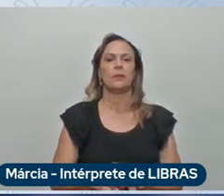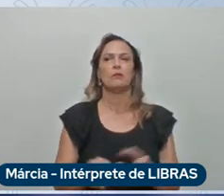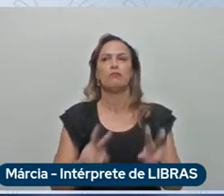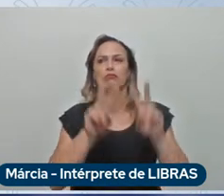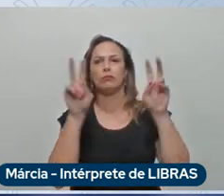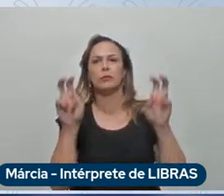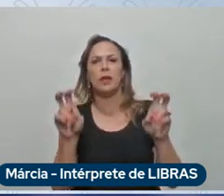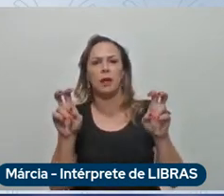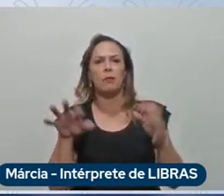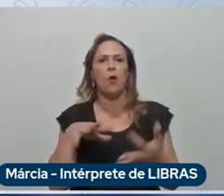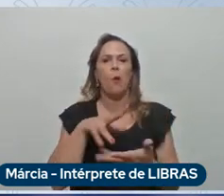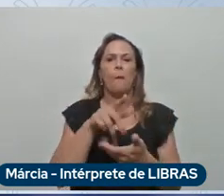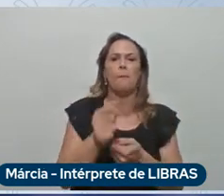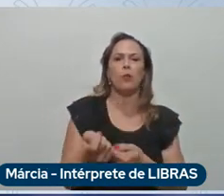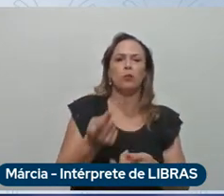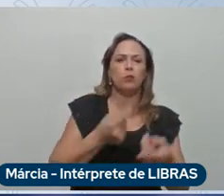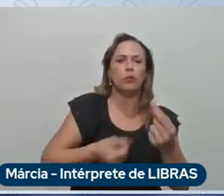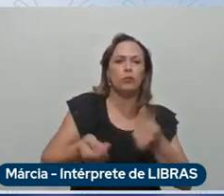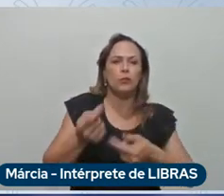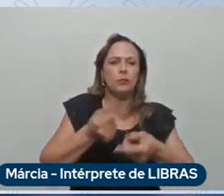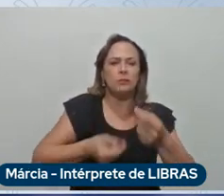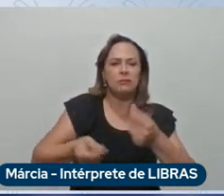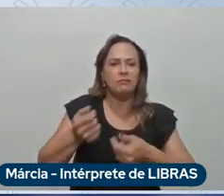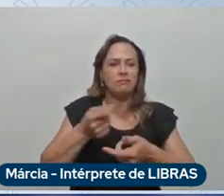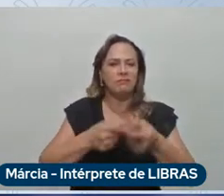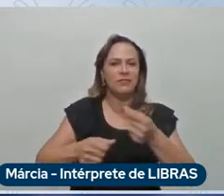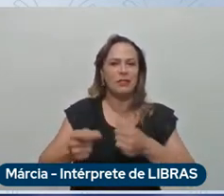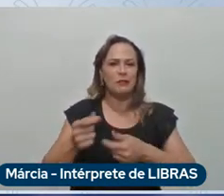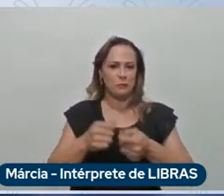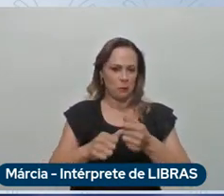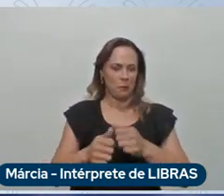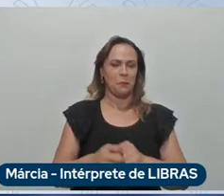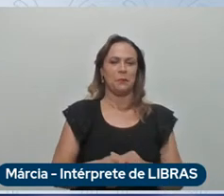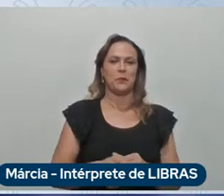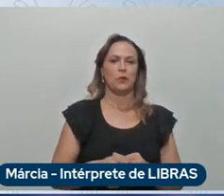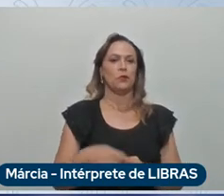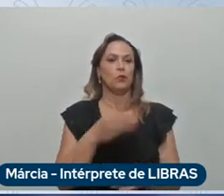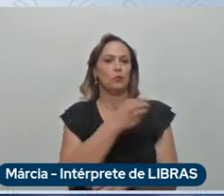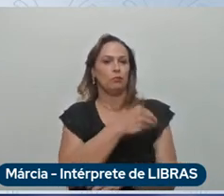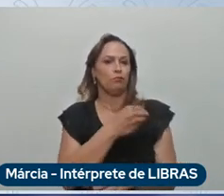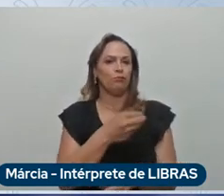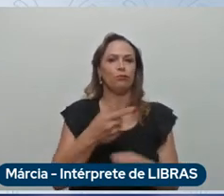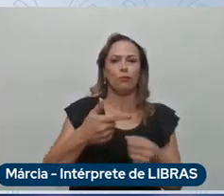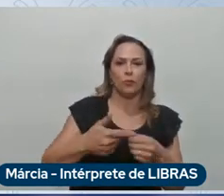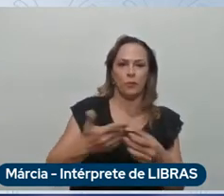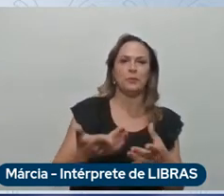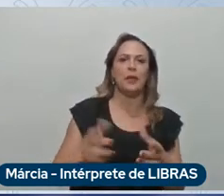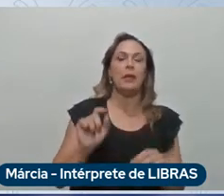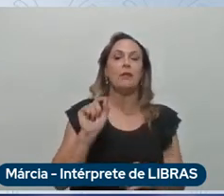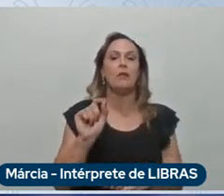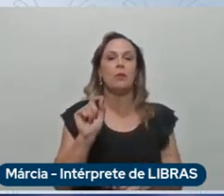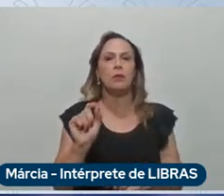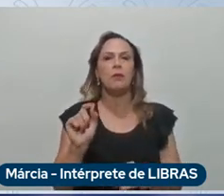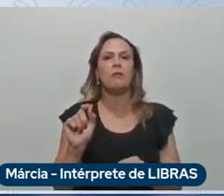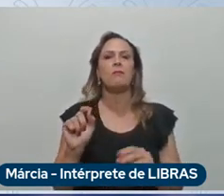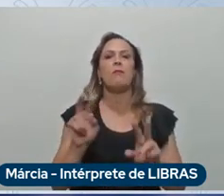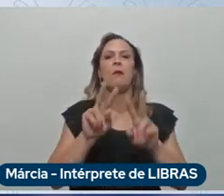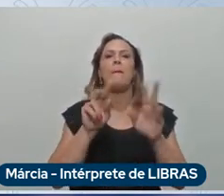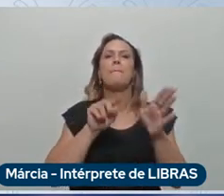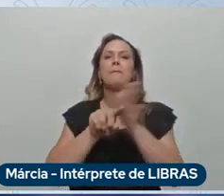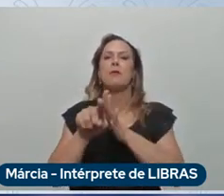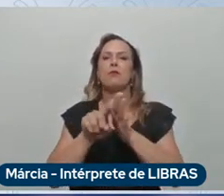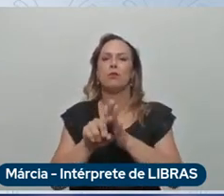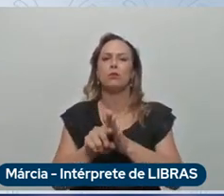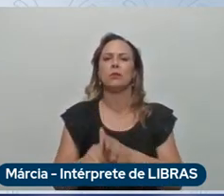disruptivos que nós vivemos e a pergunta diz respeito se o aluguel de carros